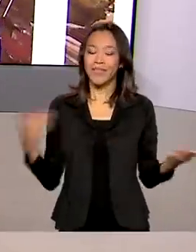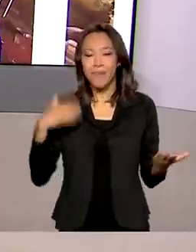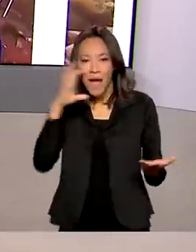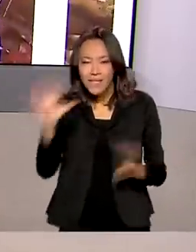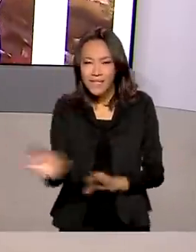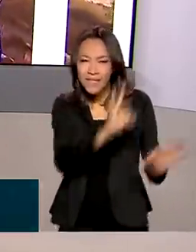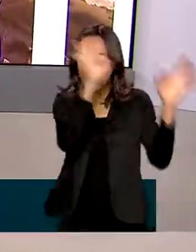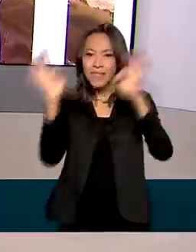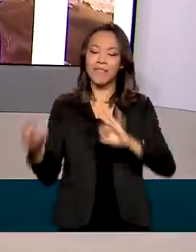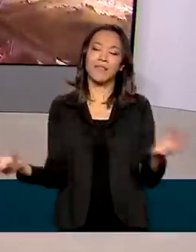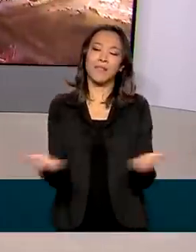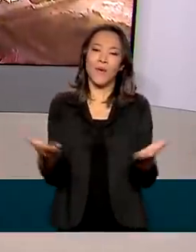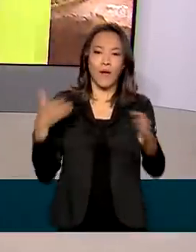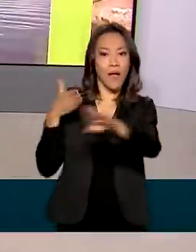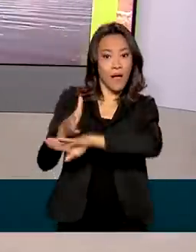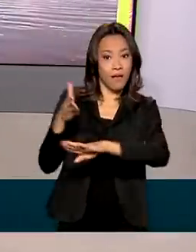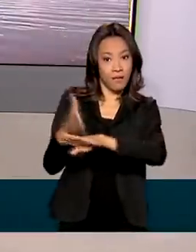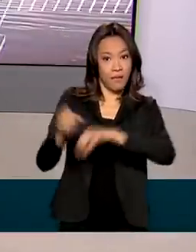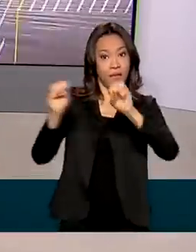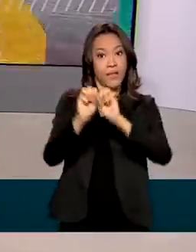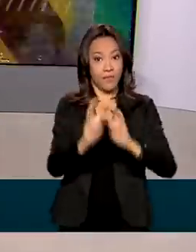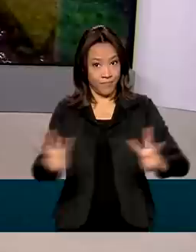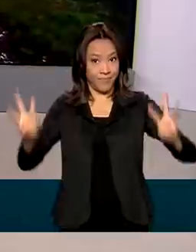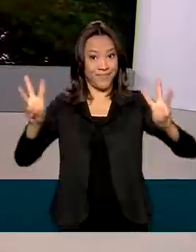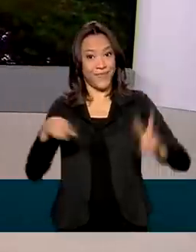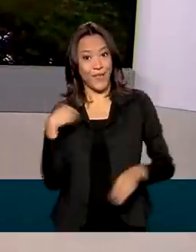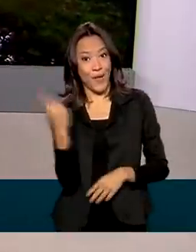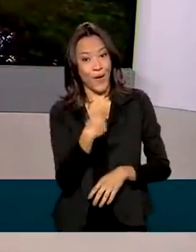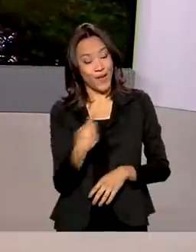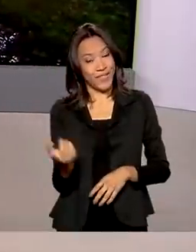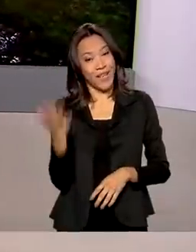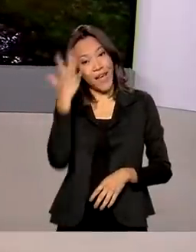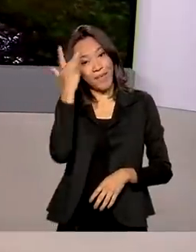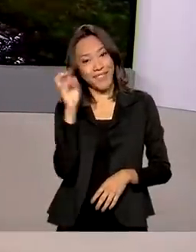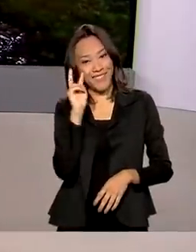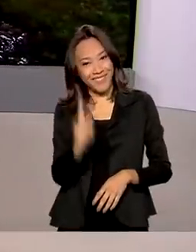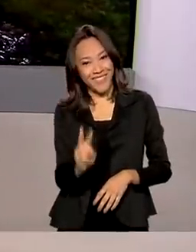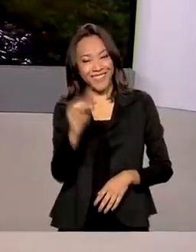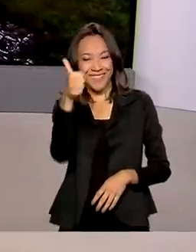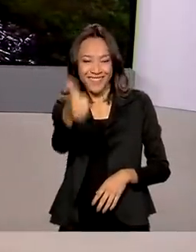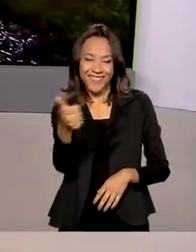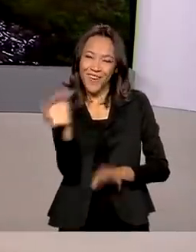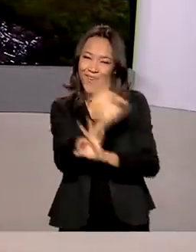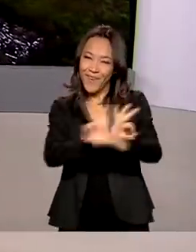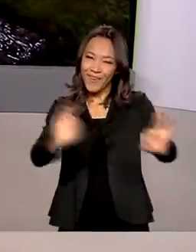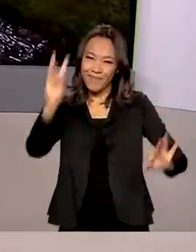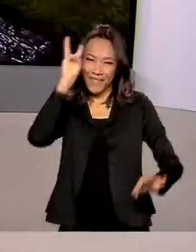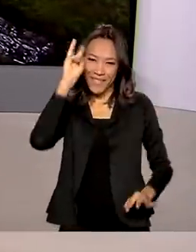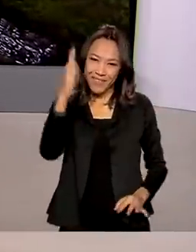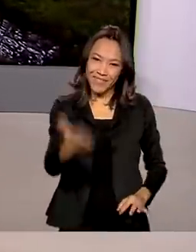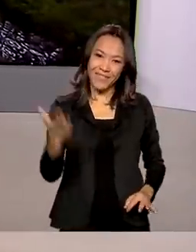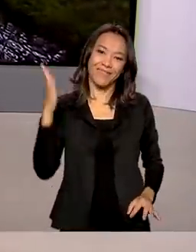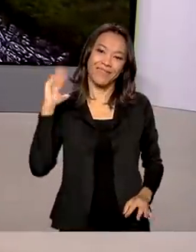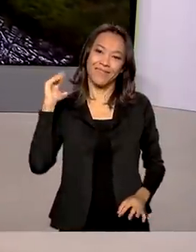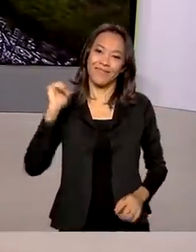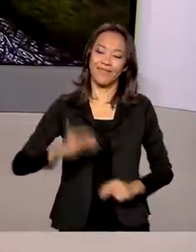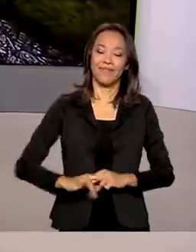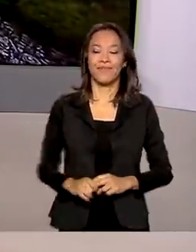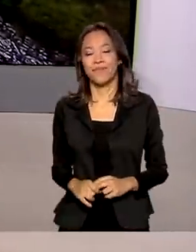reportagens de hoje, acesse as nossas redes sociais. A gente volta a se encontrar amanhã. Excelente terça-feira para você. Tchau, tchau.